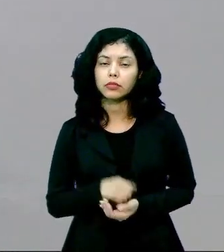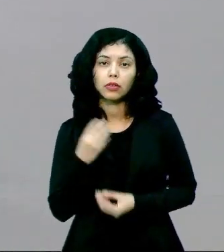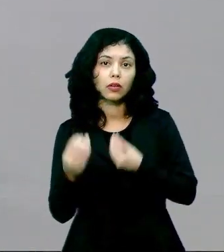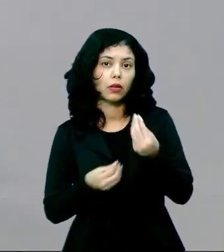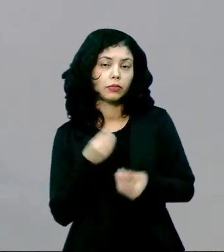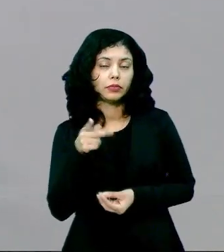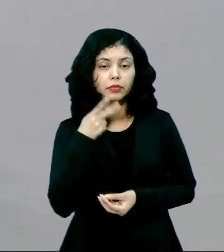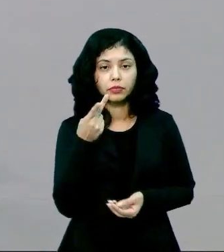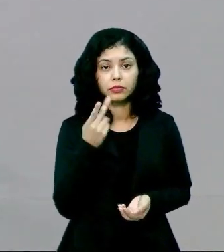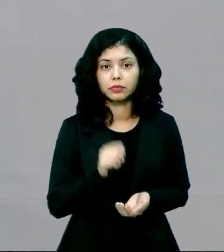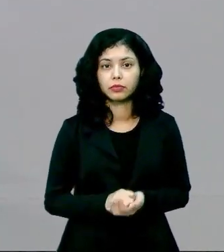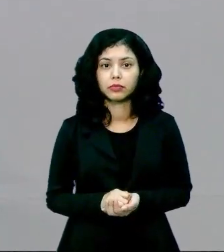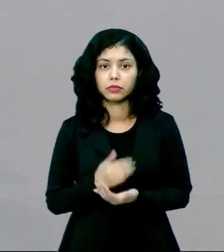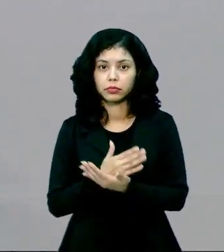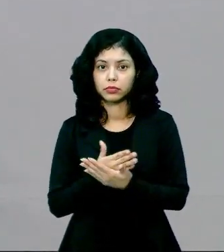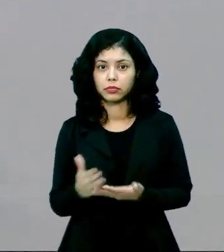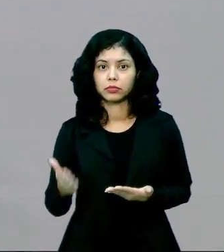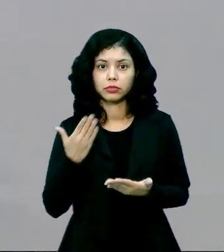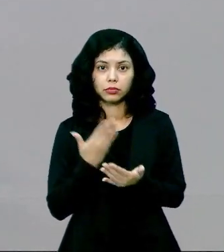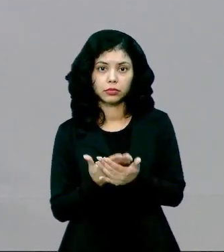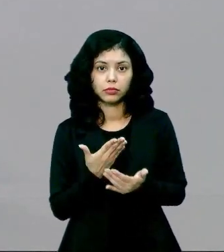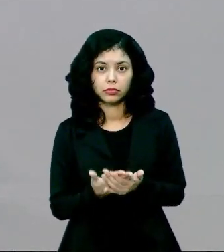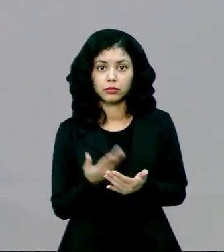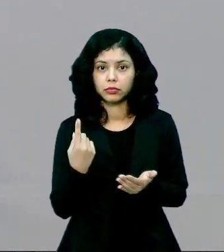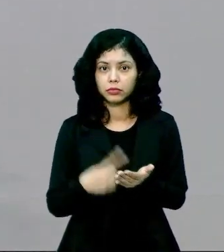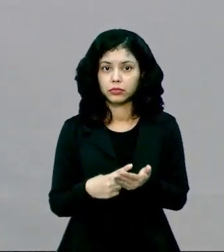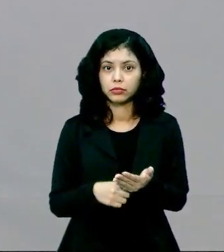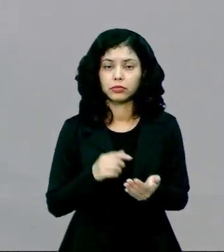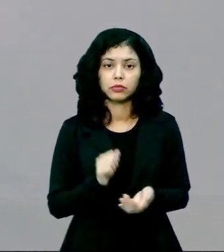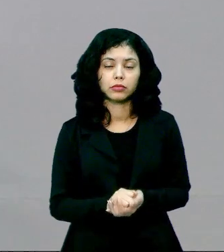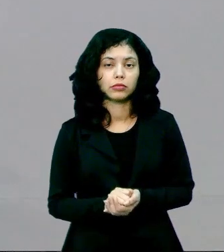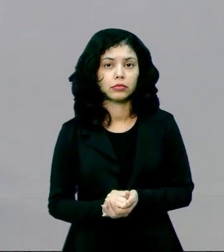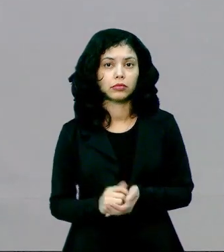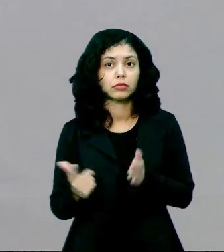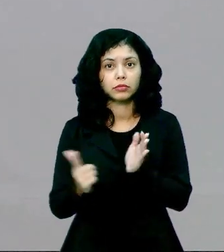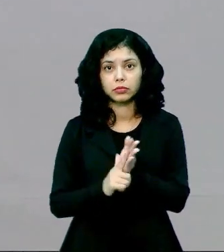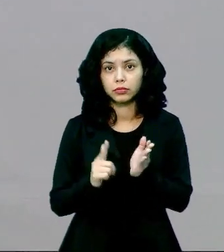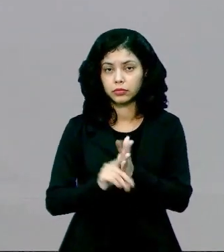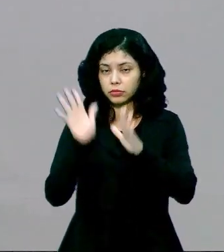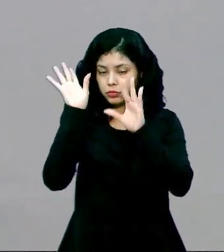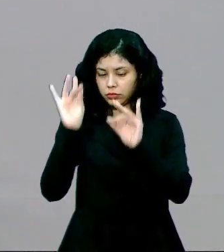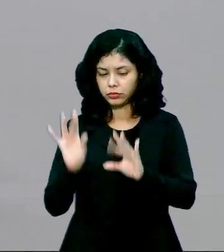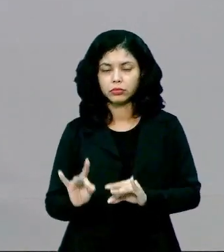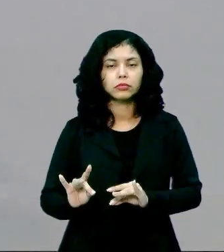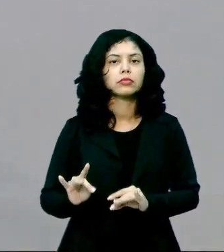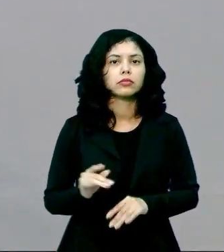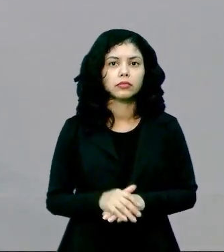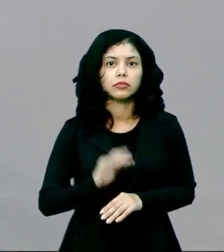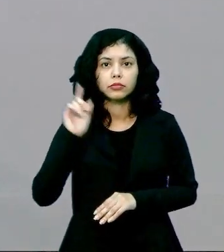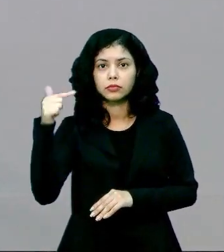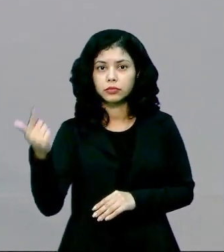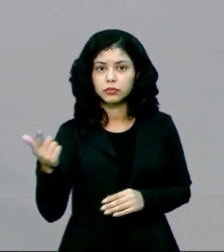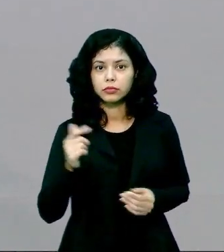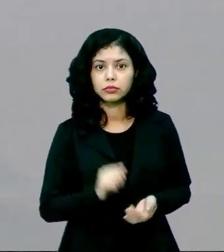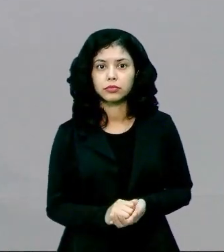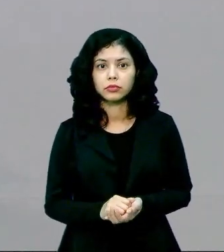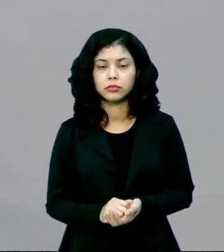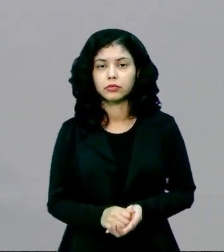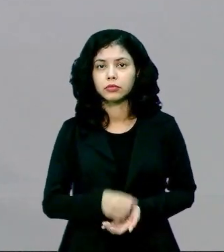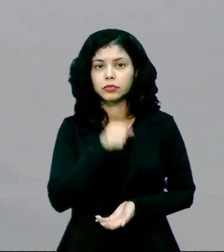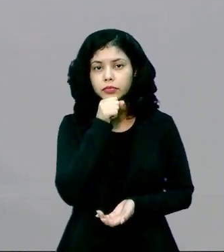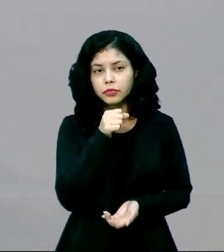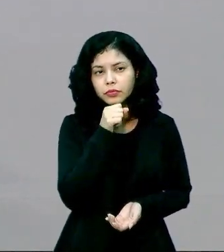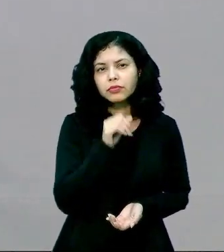É como eu mencionei logo no início das minhas considerações. É o papel de cada um. É aquele